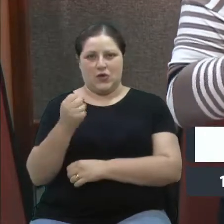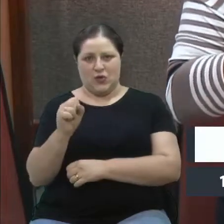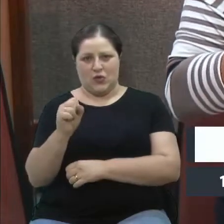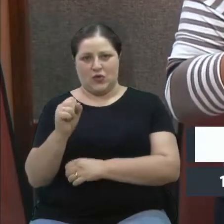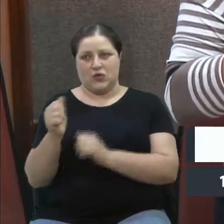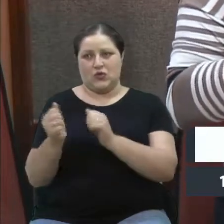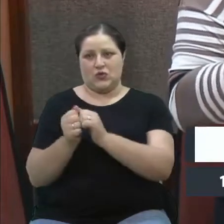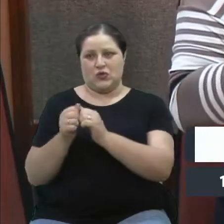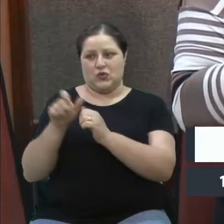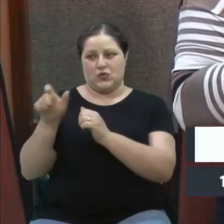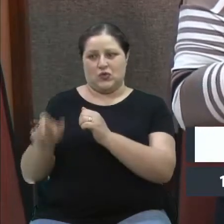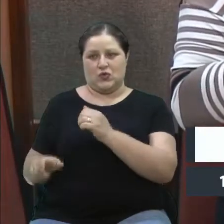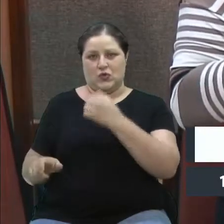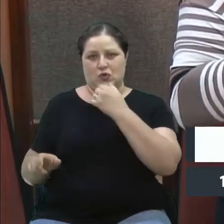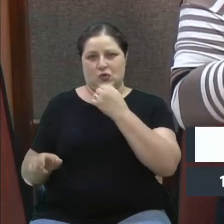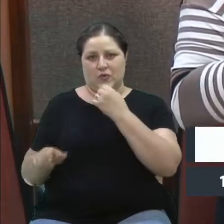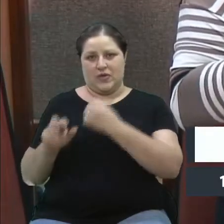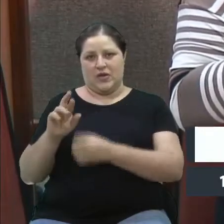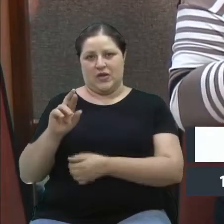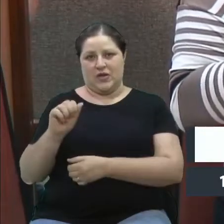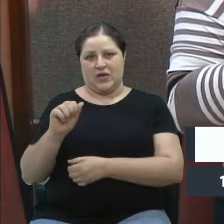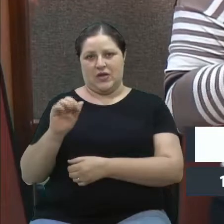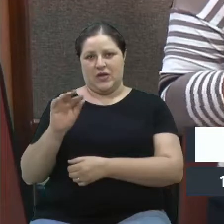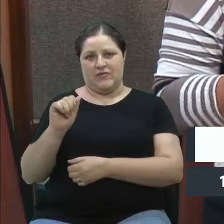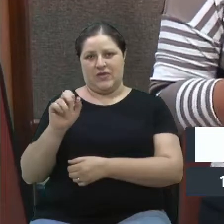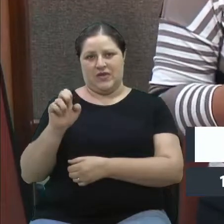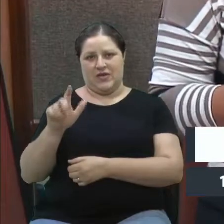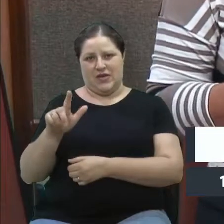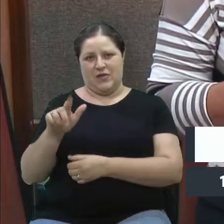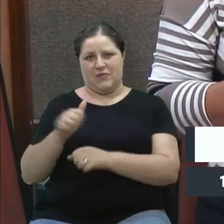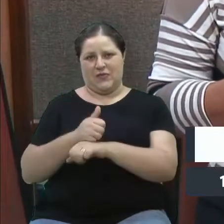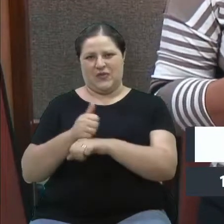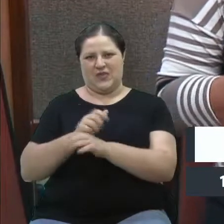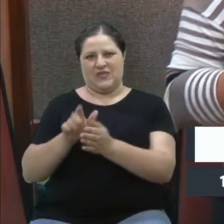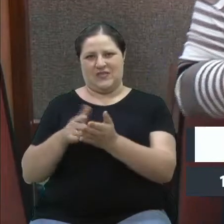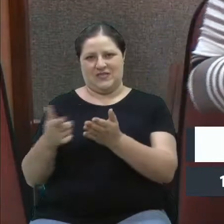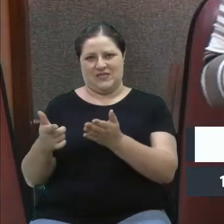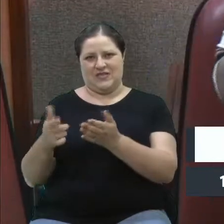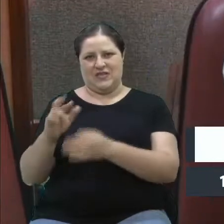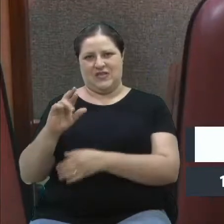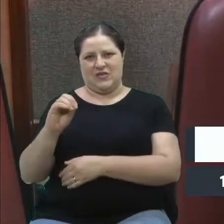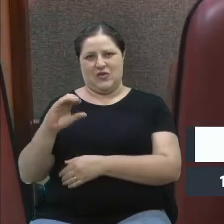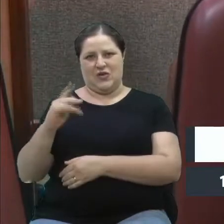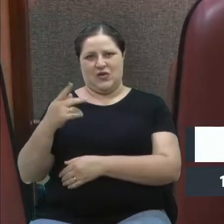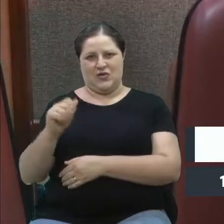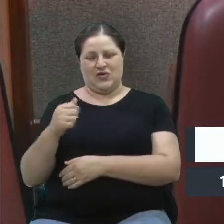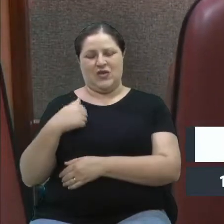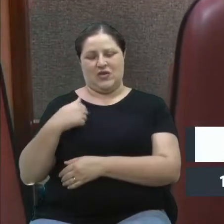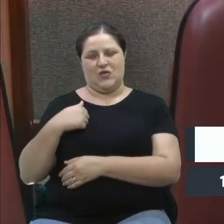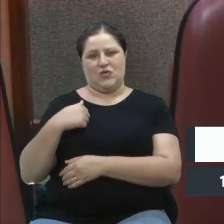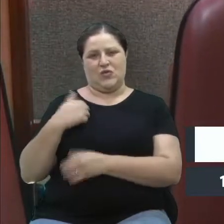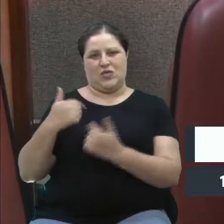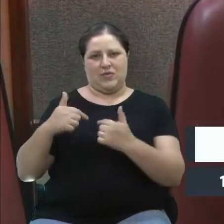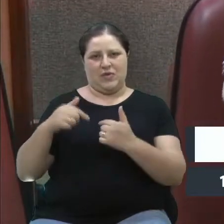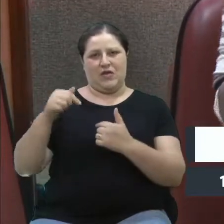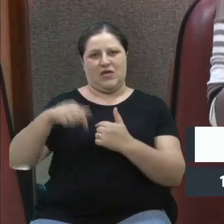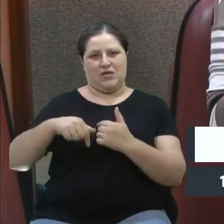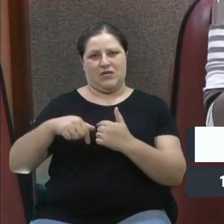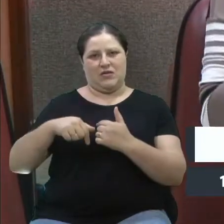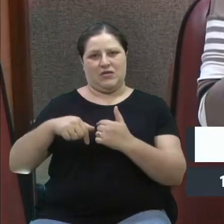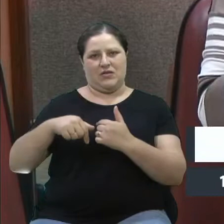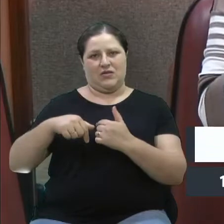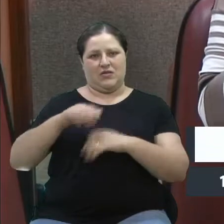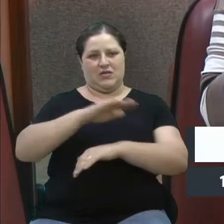Rafael Rocha, e eu estive na RBS TV Caxias, aqui como âncora do Jornal do Almoço, para a região da